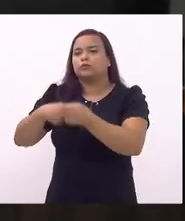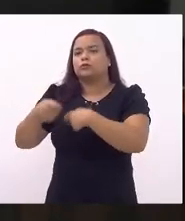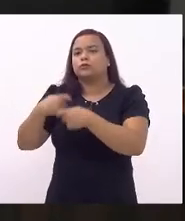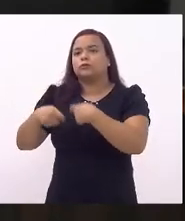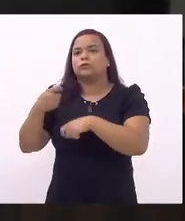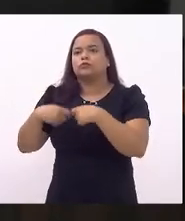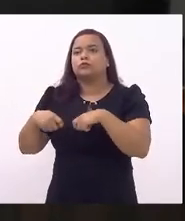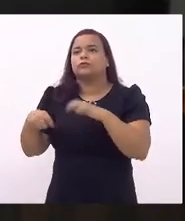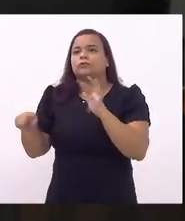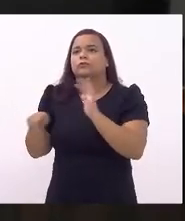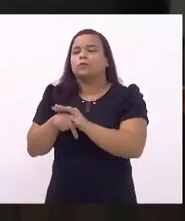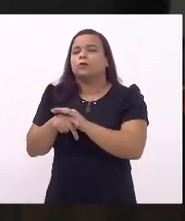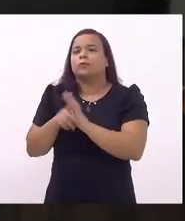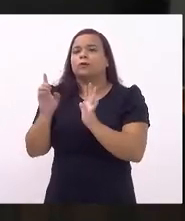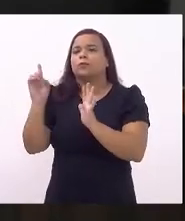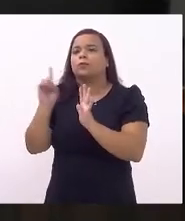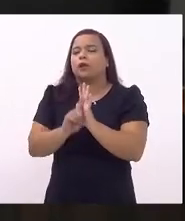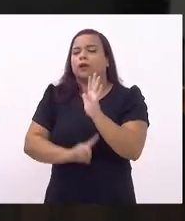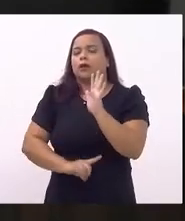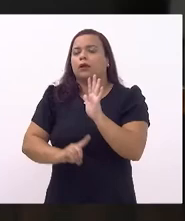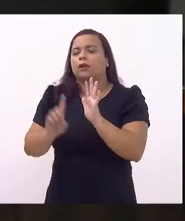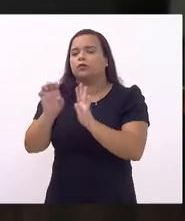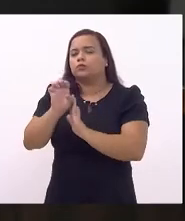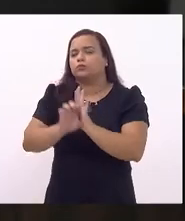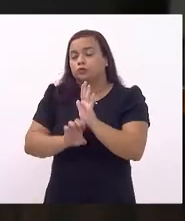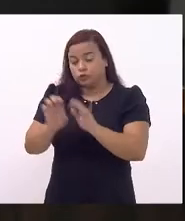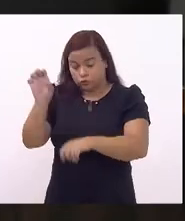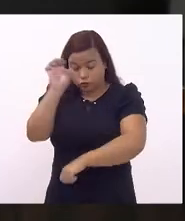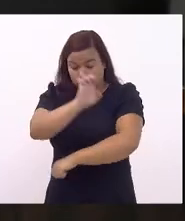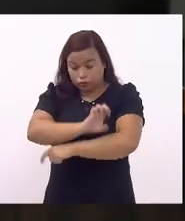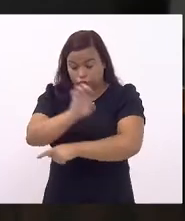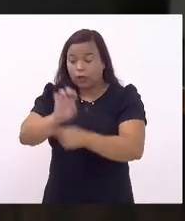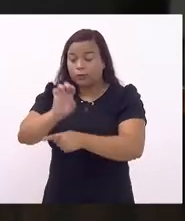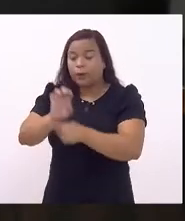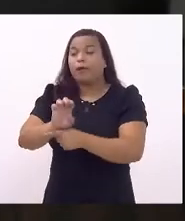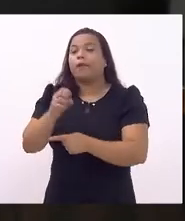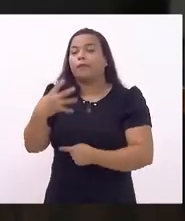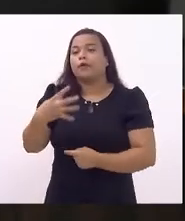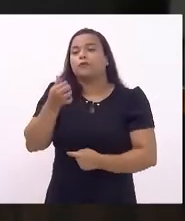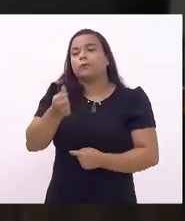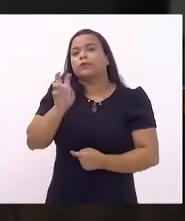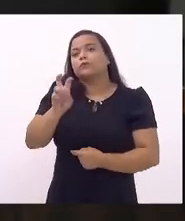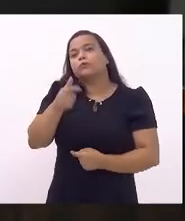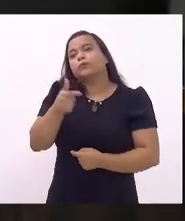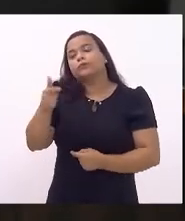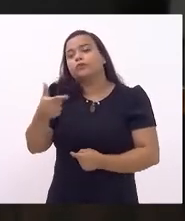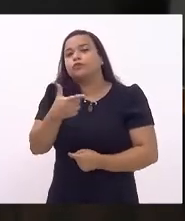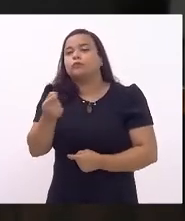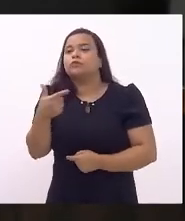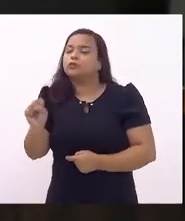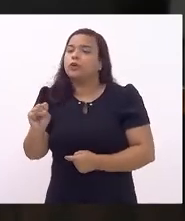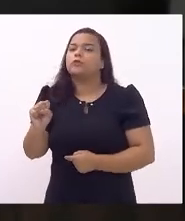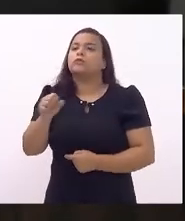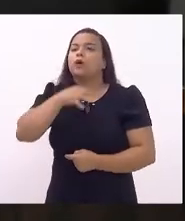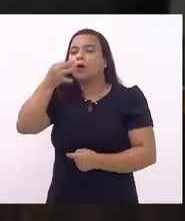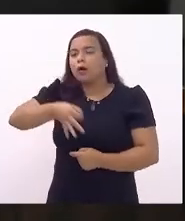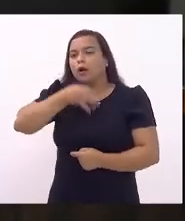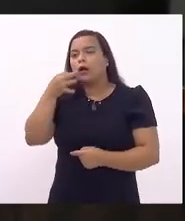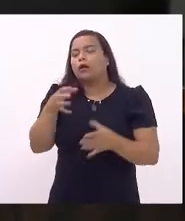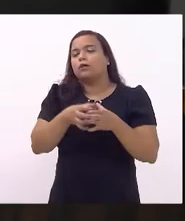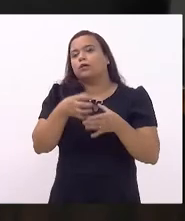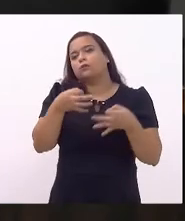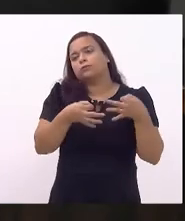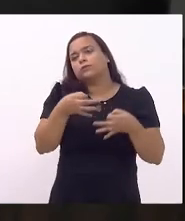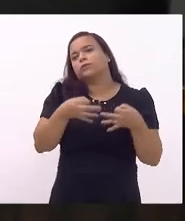que trata do Decreto Estadual 46522 de 2018. Peném de pareceres das Comissões de Constituição de Justiça, Economia e Comércio,